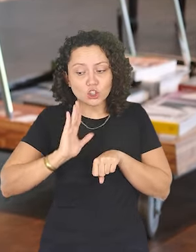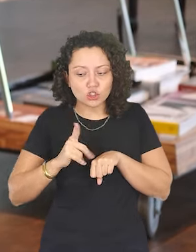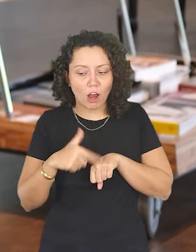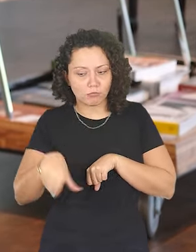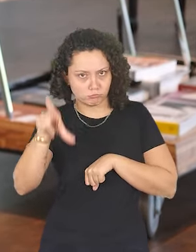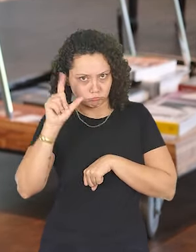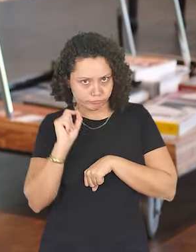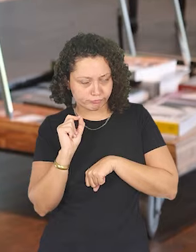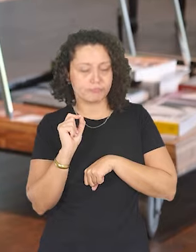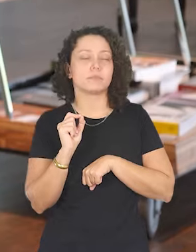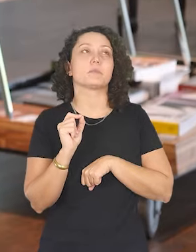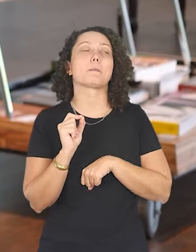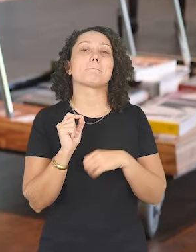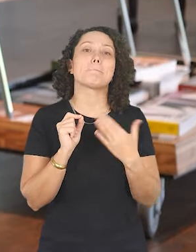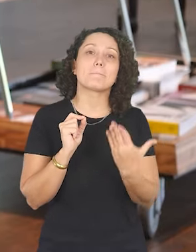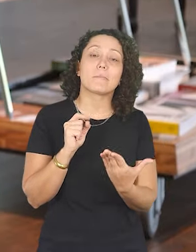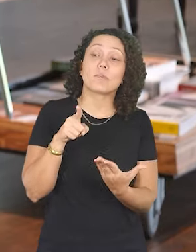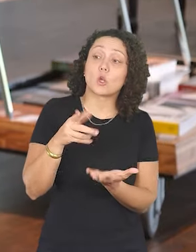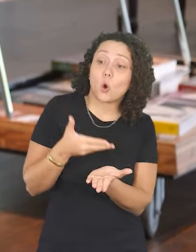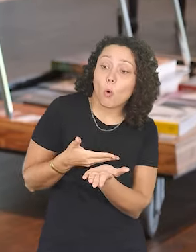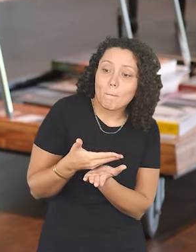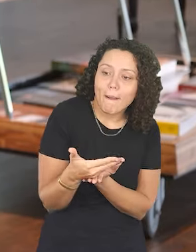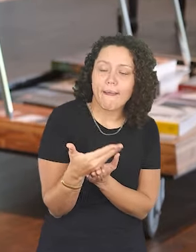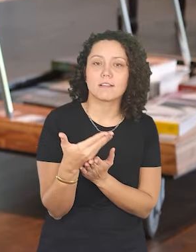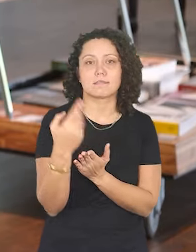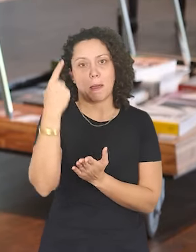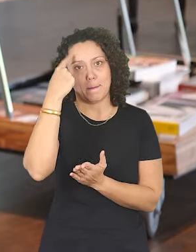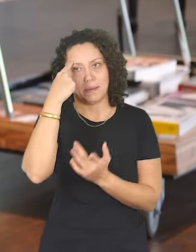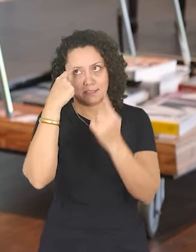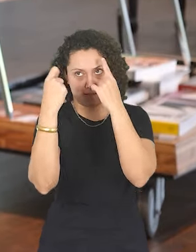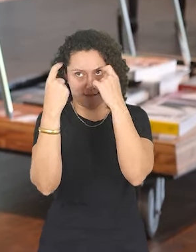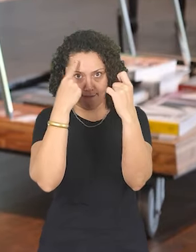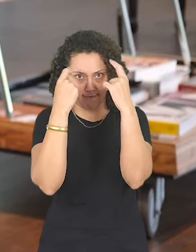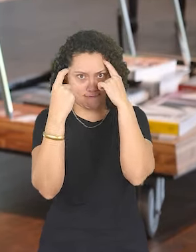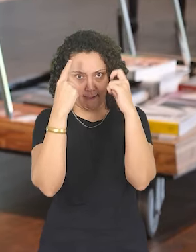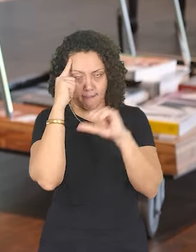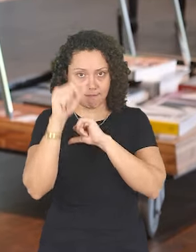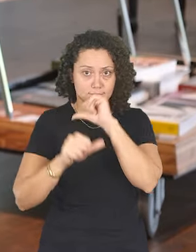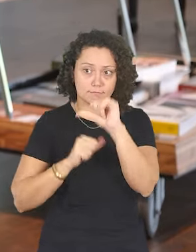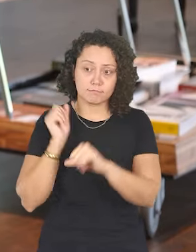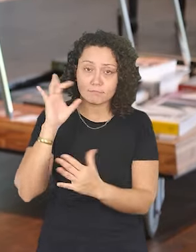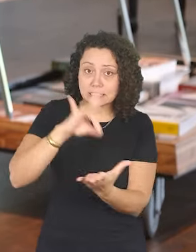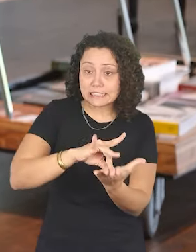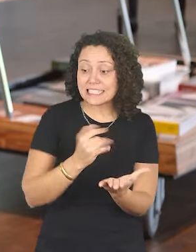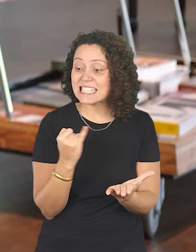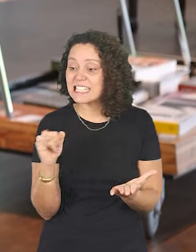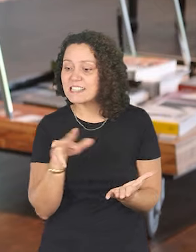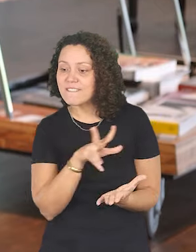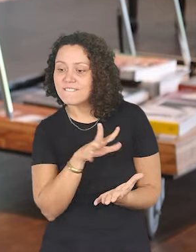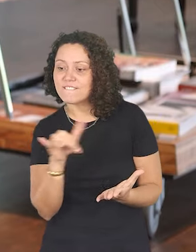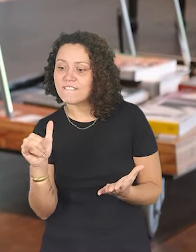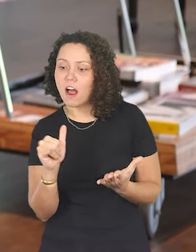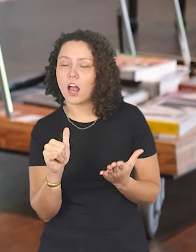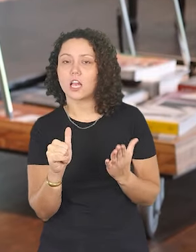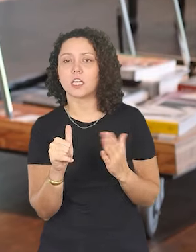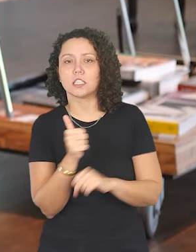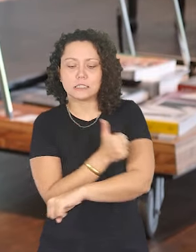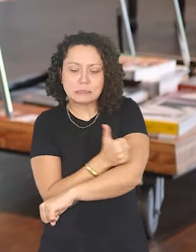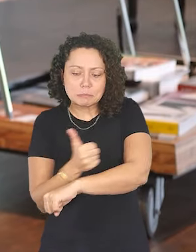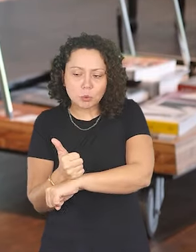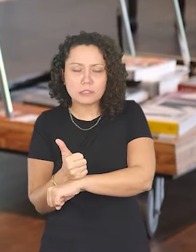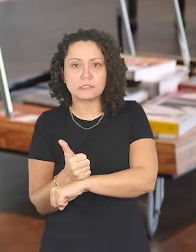o curador já foi selecionado, quando ele começa a desenvolver a ideia da exposição, se vai ser uma